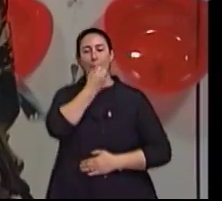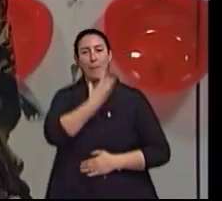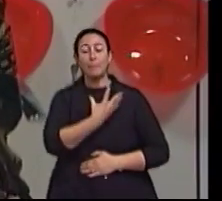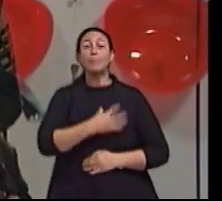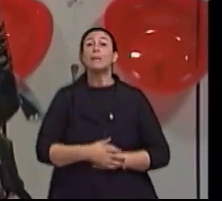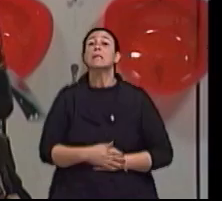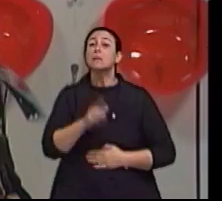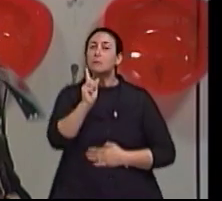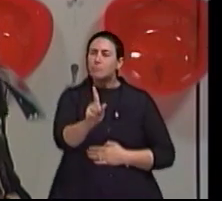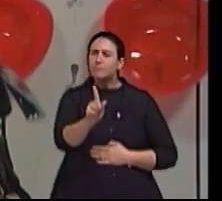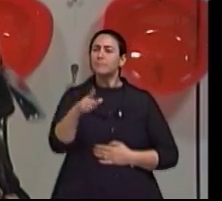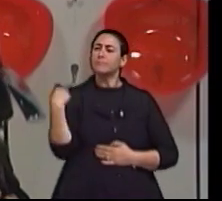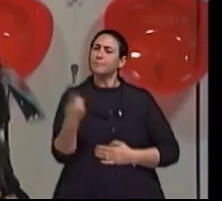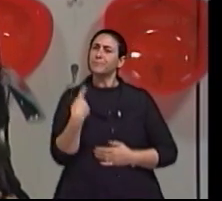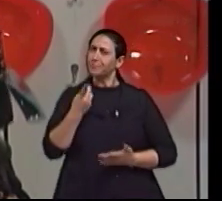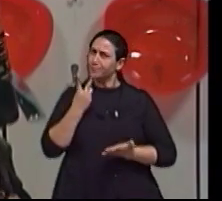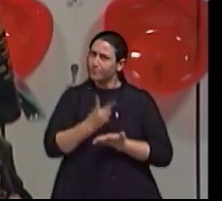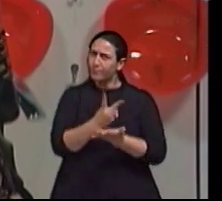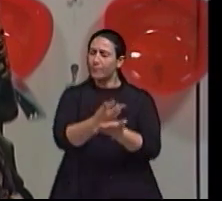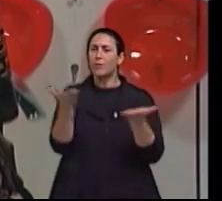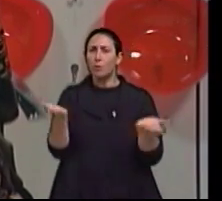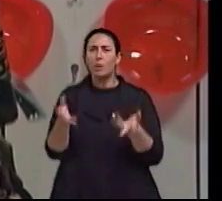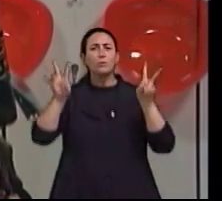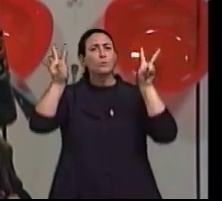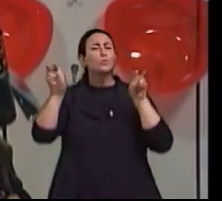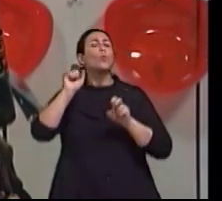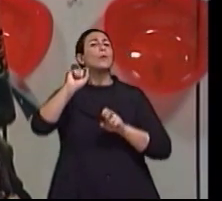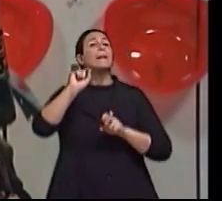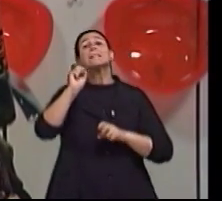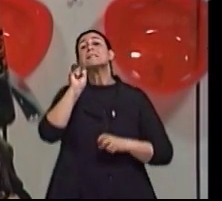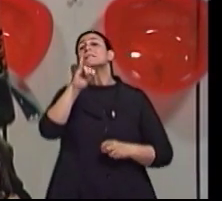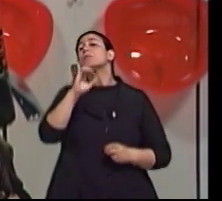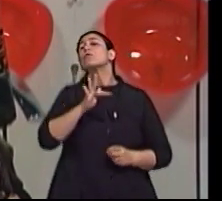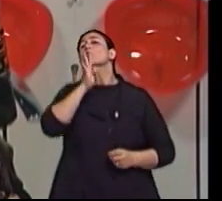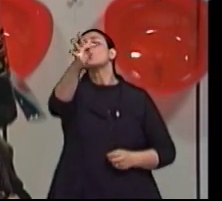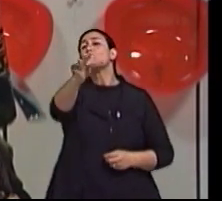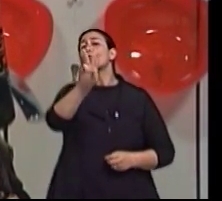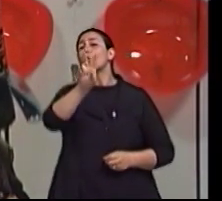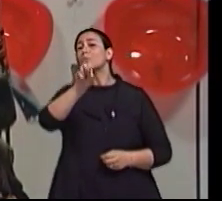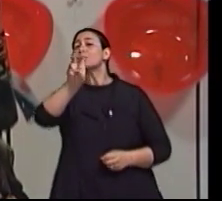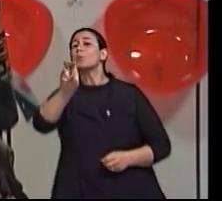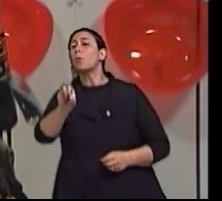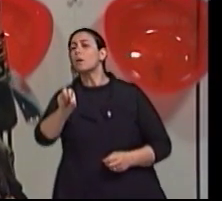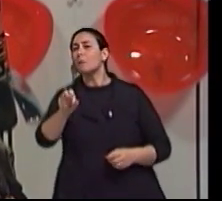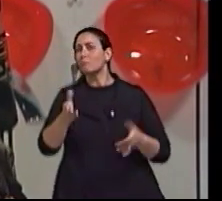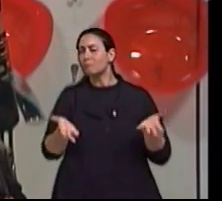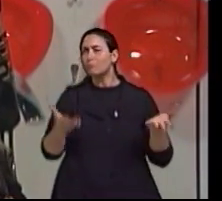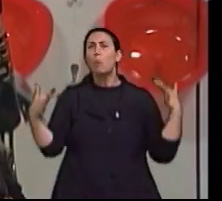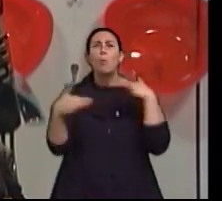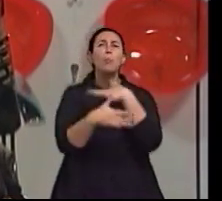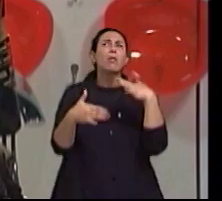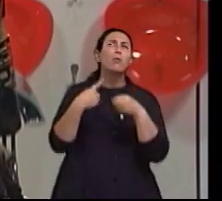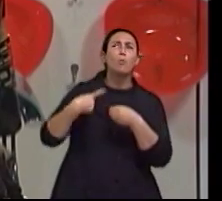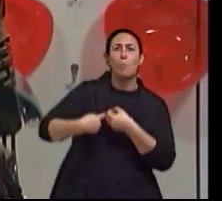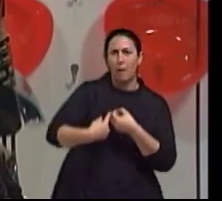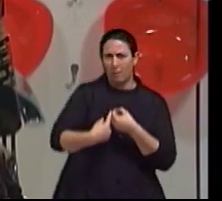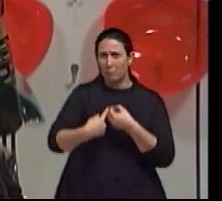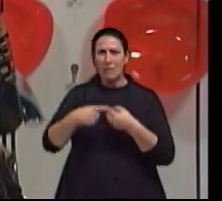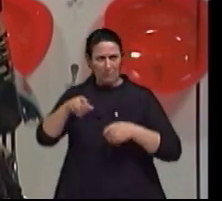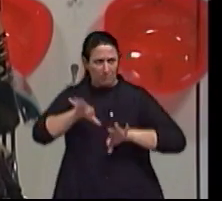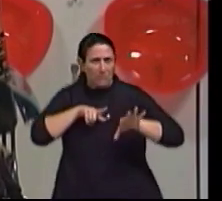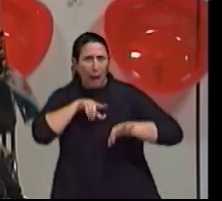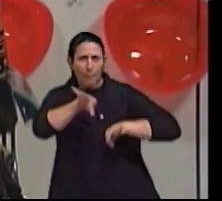e nós continuamos aqui a nossa conversa sobre 2050, que está logo ali, hein? Mobilidade urbana, a cidade que se